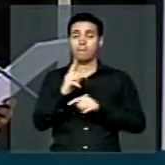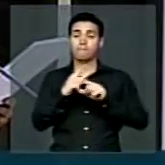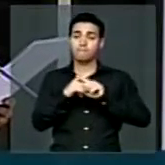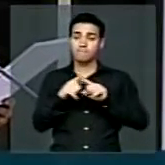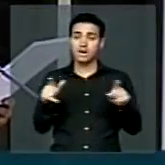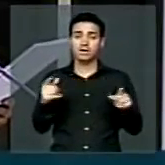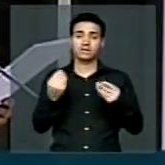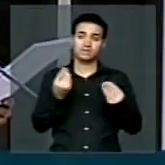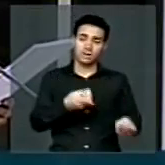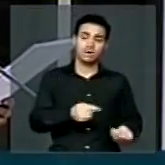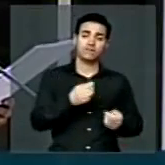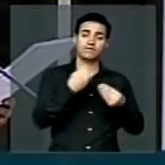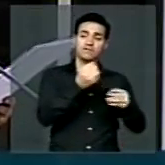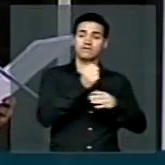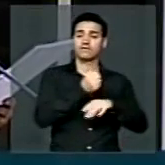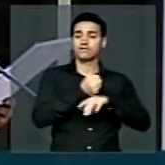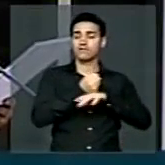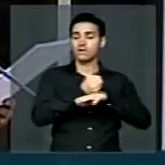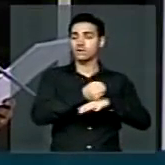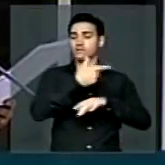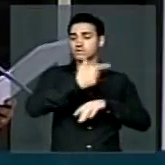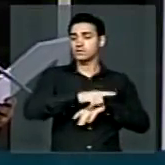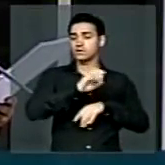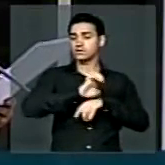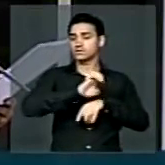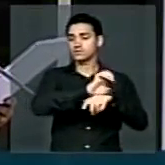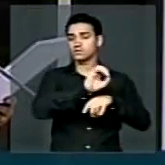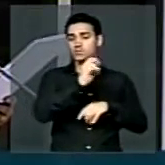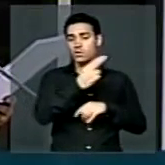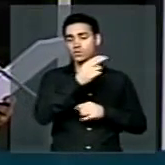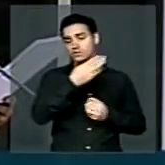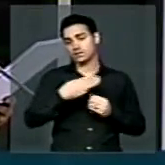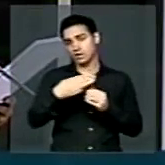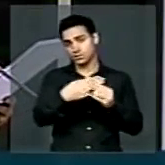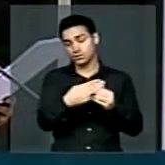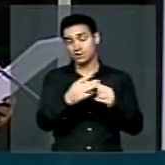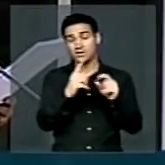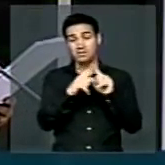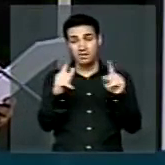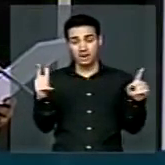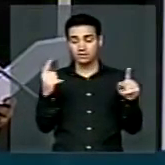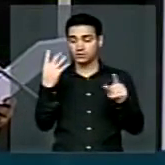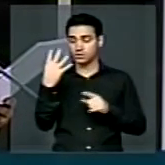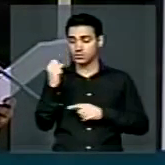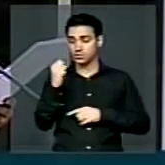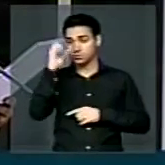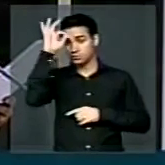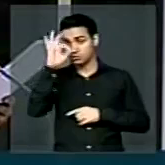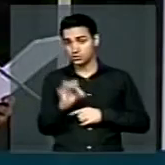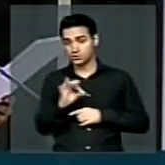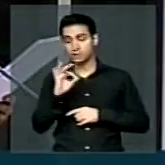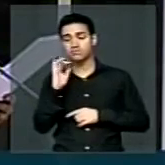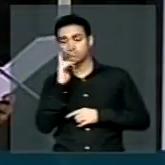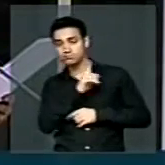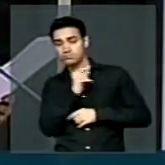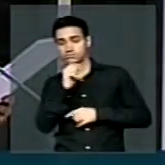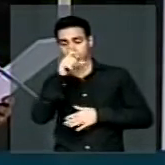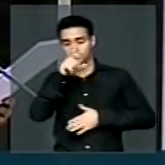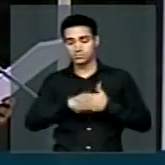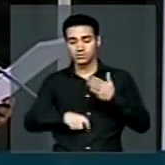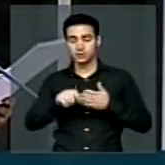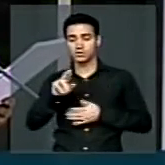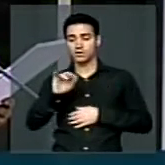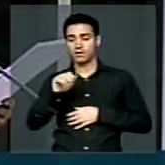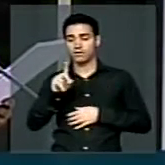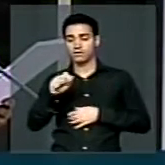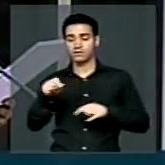e fortalecer os chamados entes subnacionais. Ocorre que, para compensar os 48% da arrecadação do Imposto